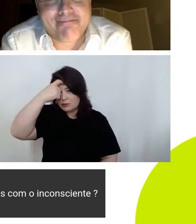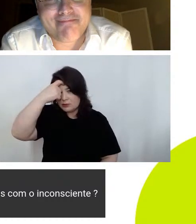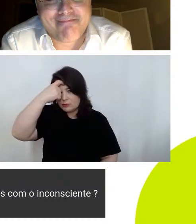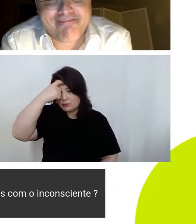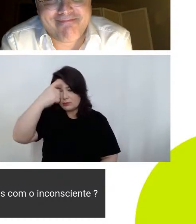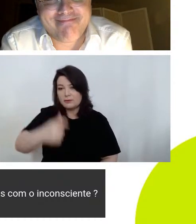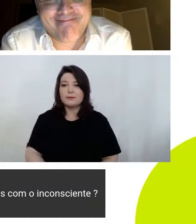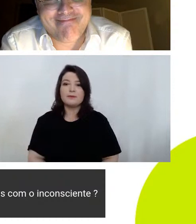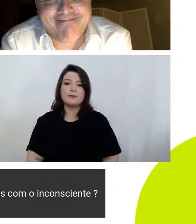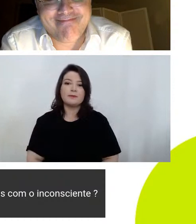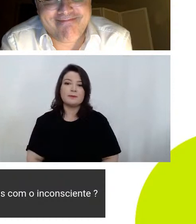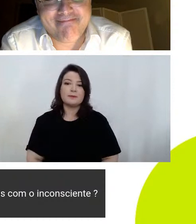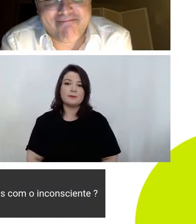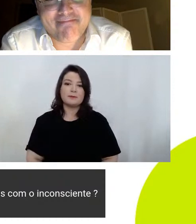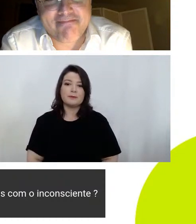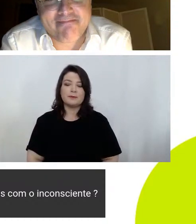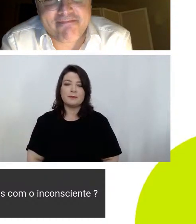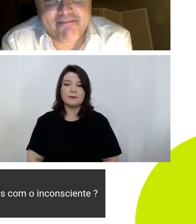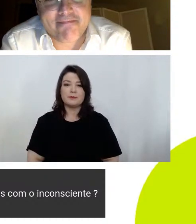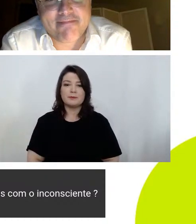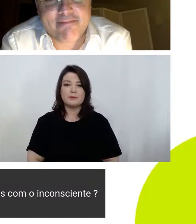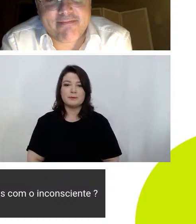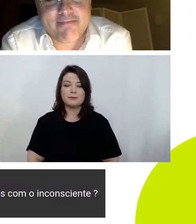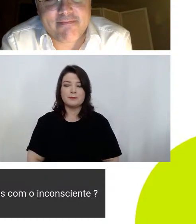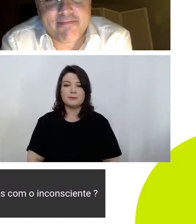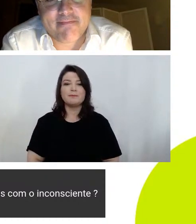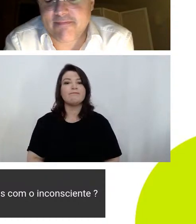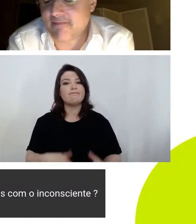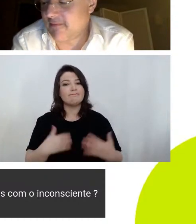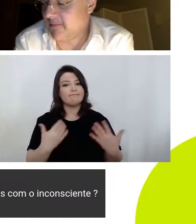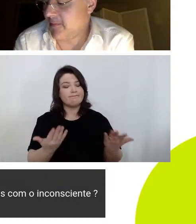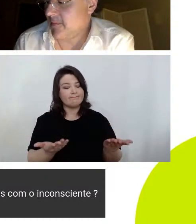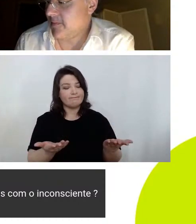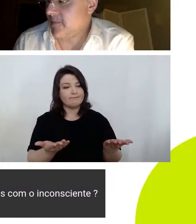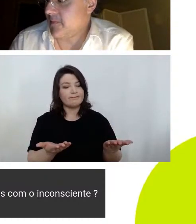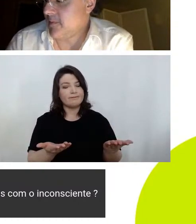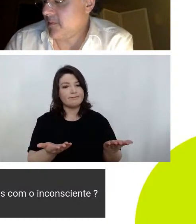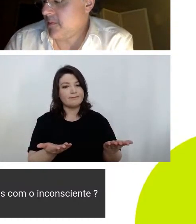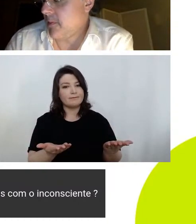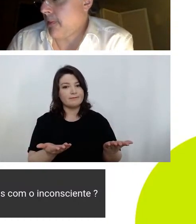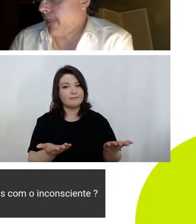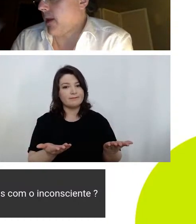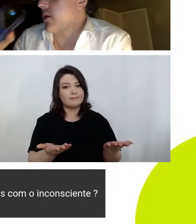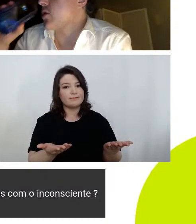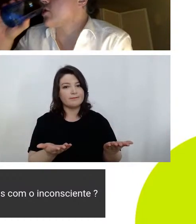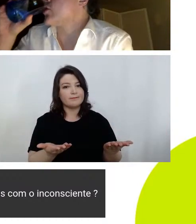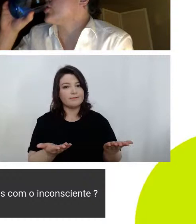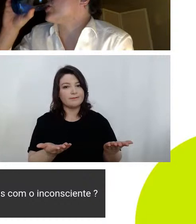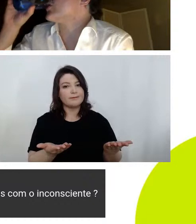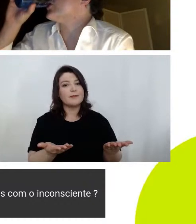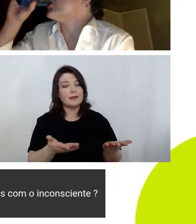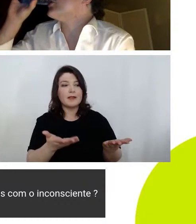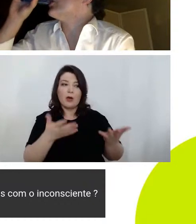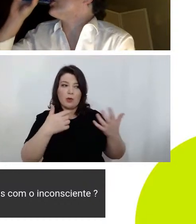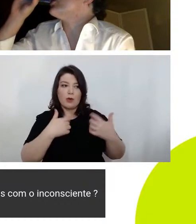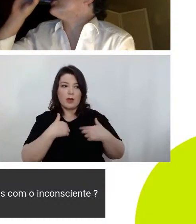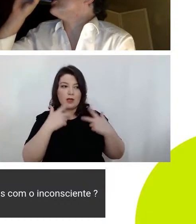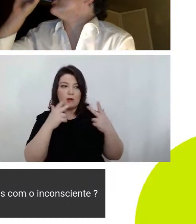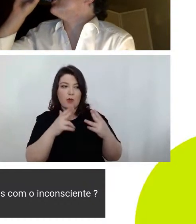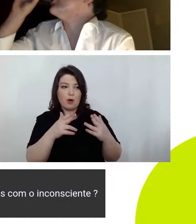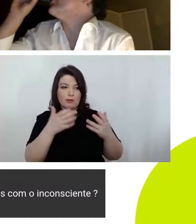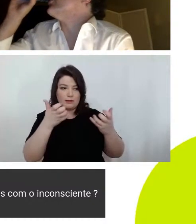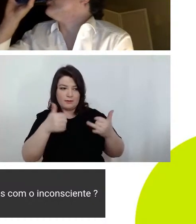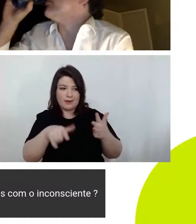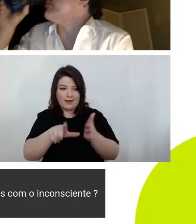então Luisa vou pegar aí a partir do que eu estava dizendo o Howard